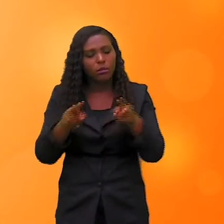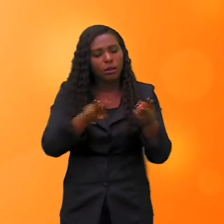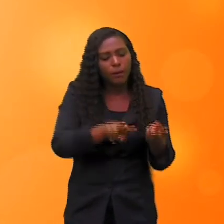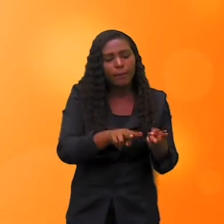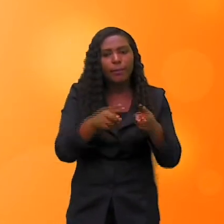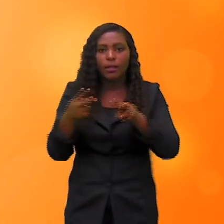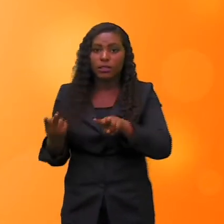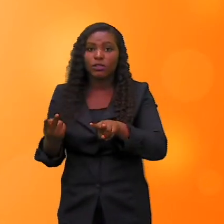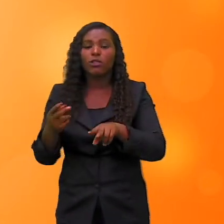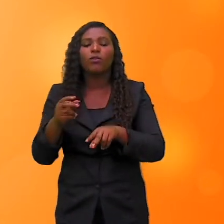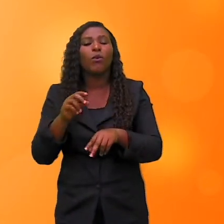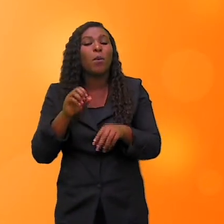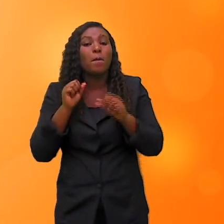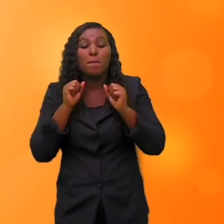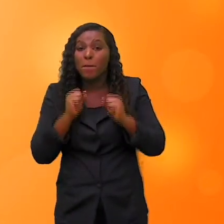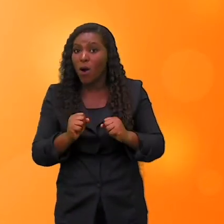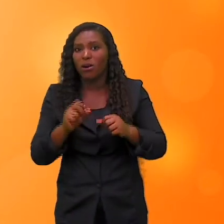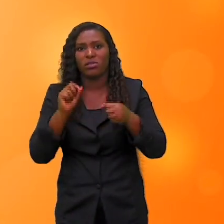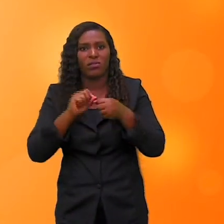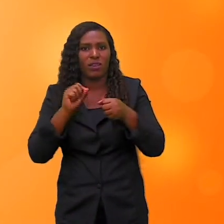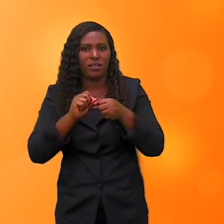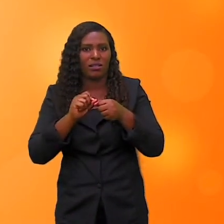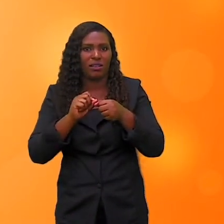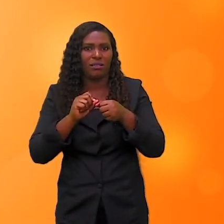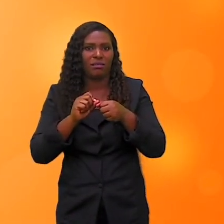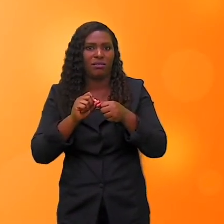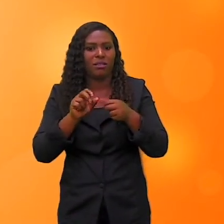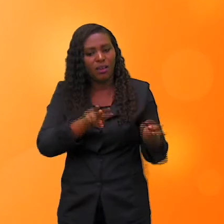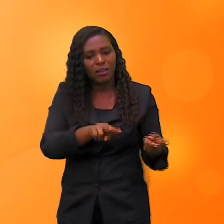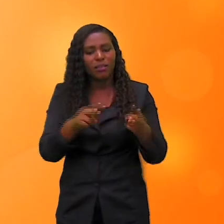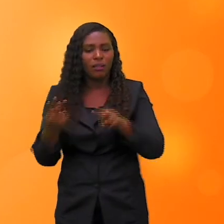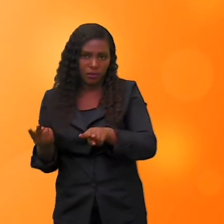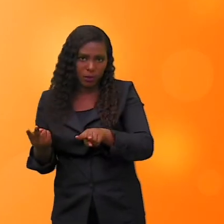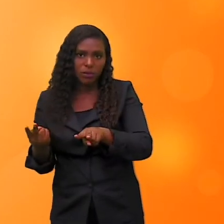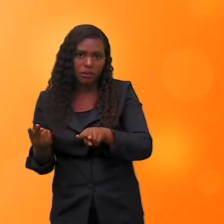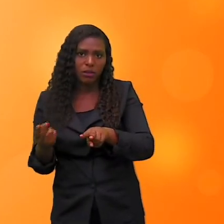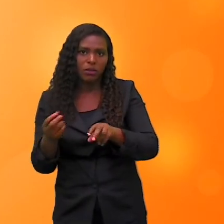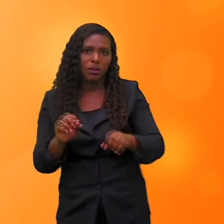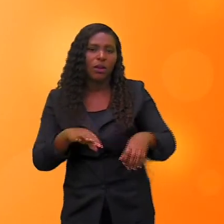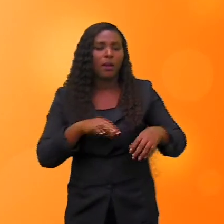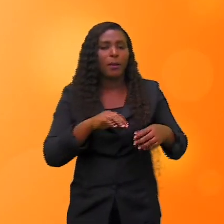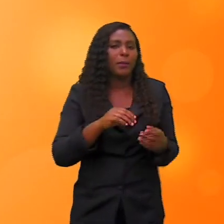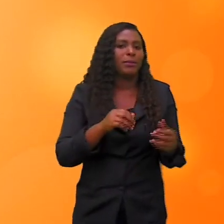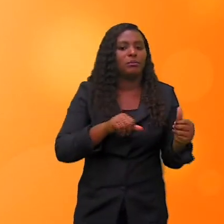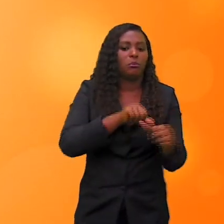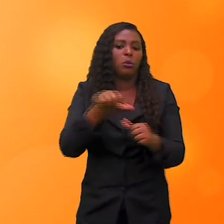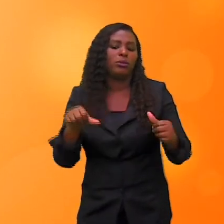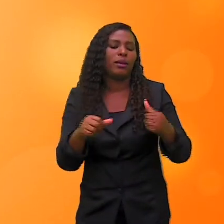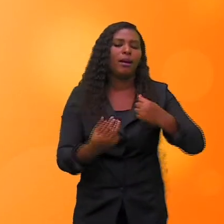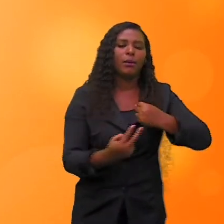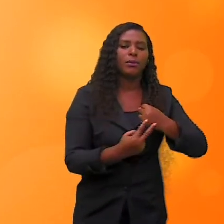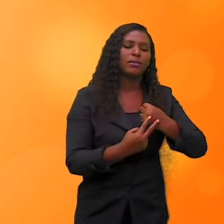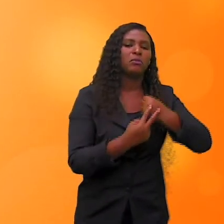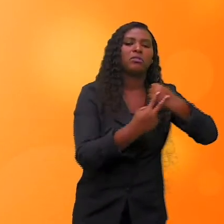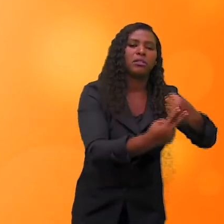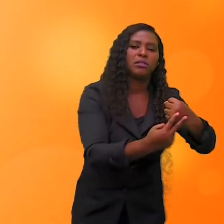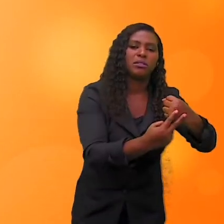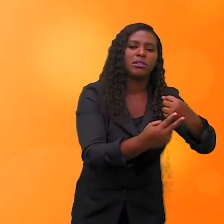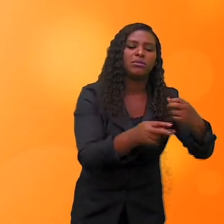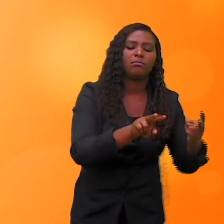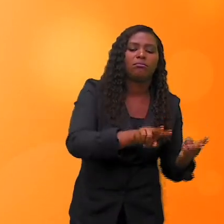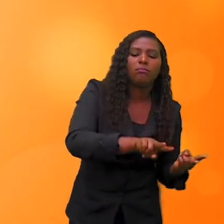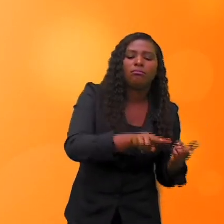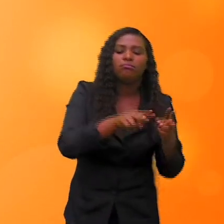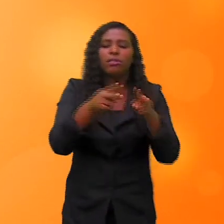está na voz ativa para a voz passiva. E por que isso acontece? Porque os